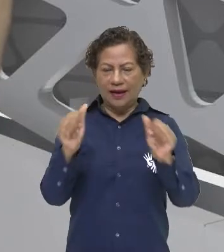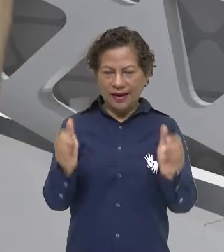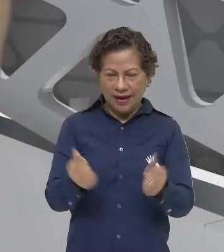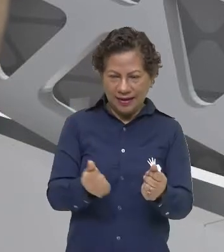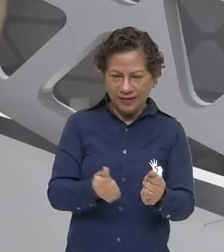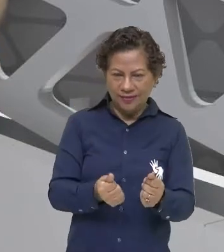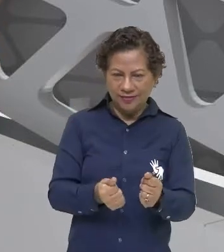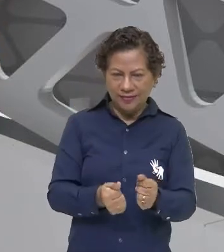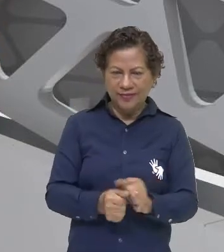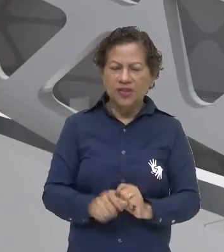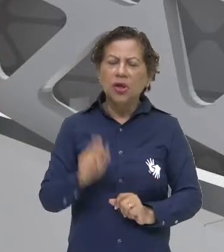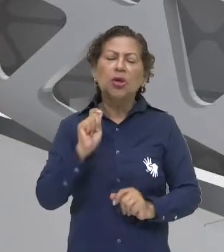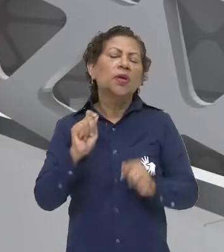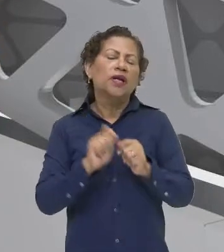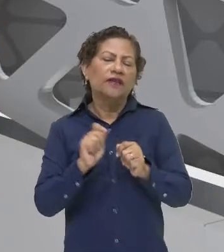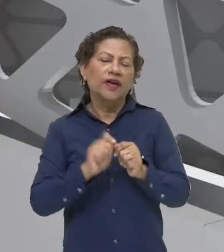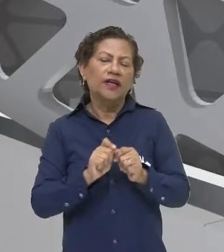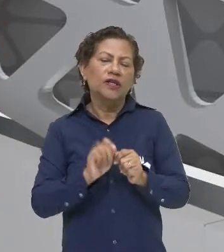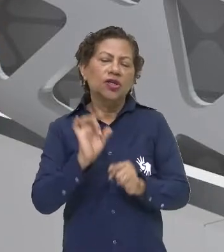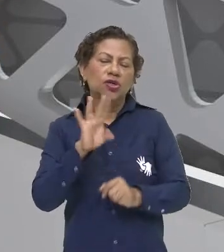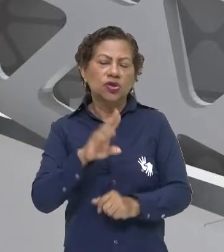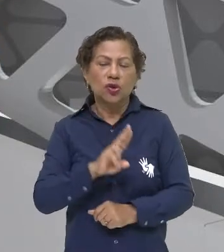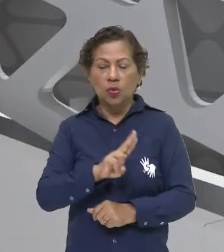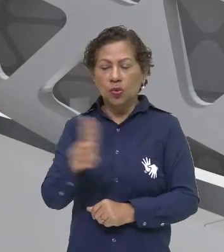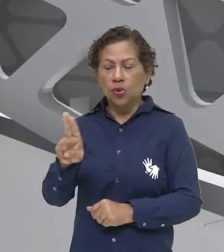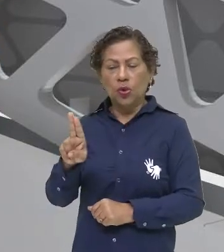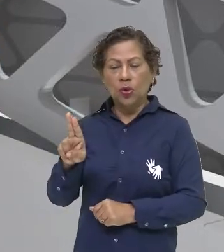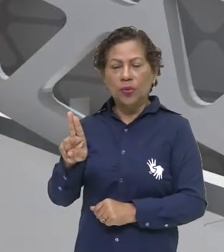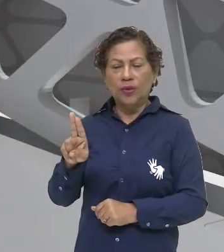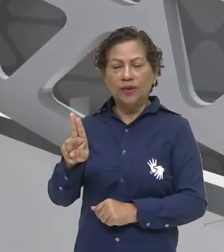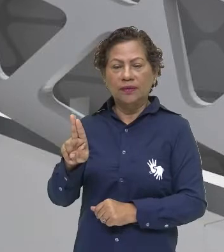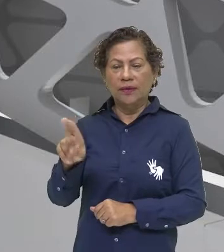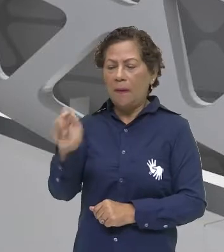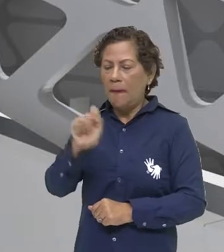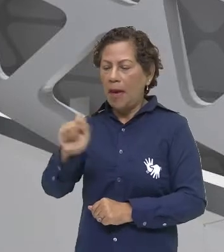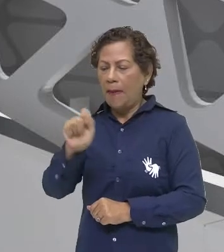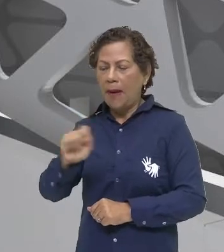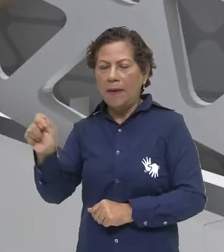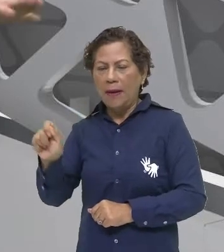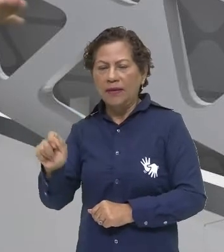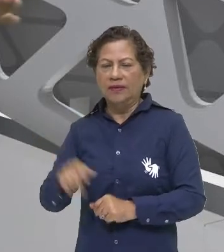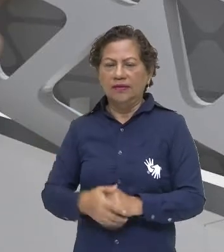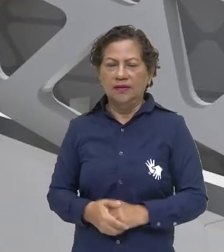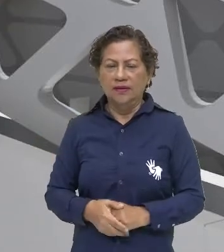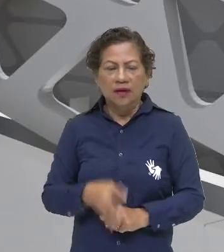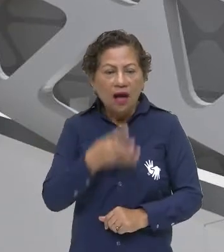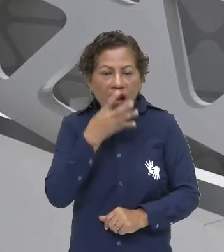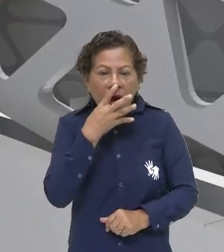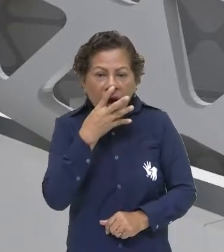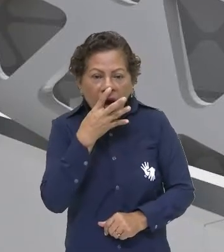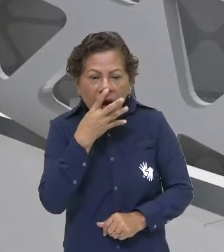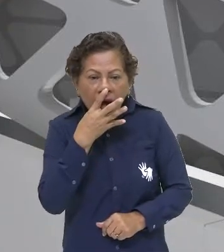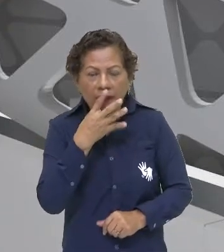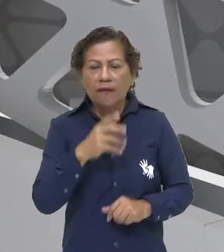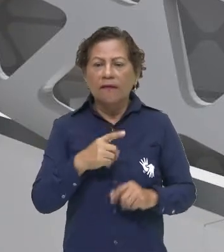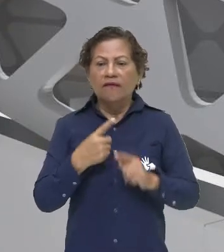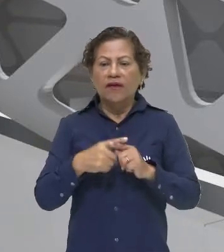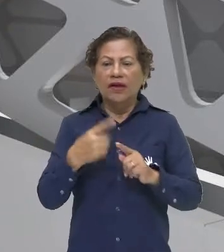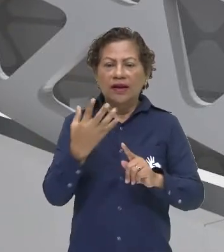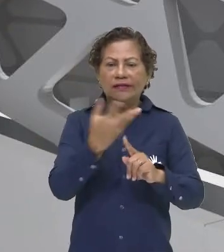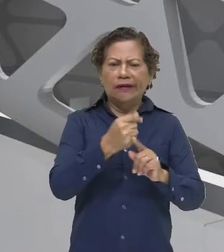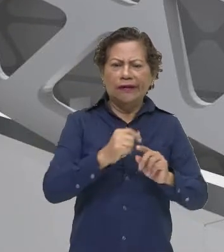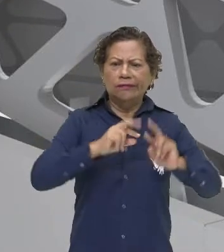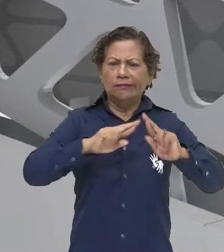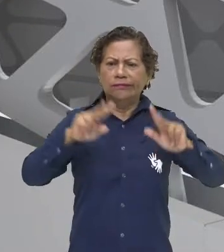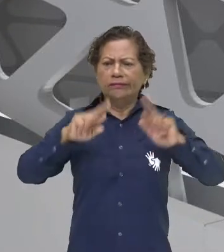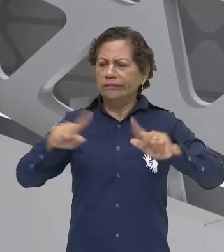apenas assinou e botou-nos uma exposição. Isso causou um reboliço, porque não era comum que isso